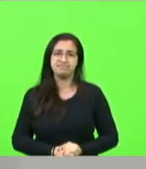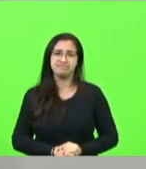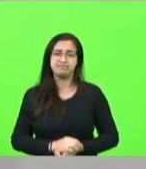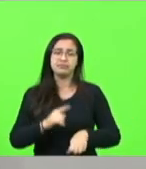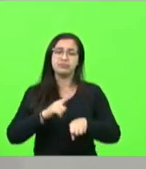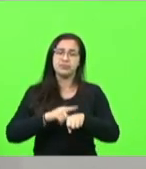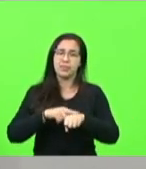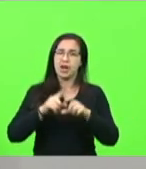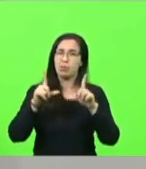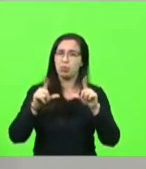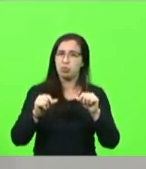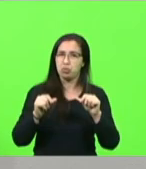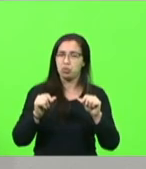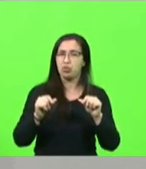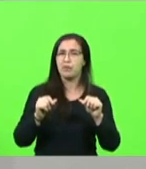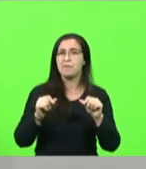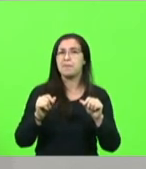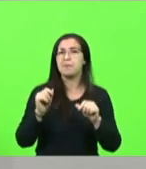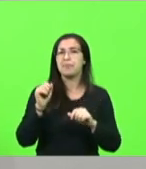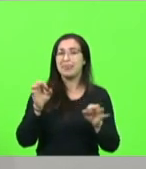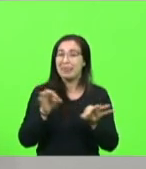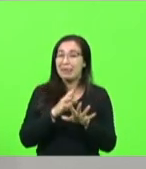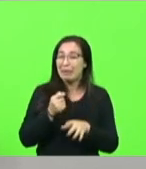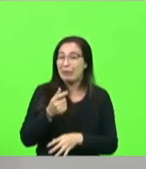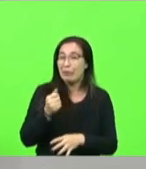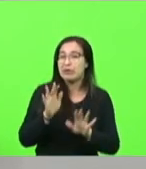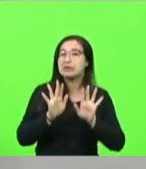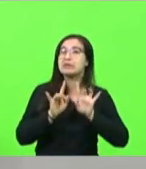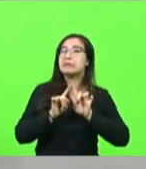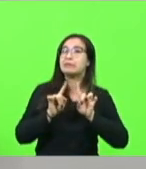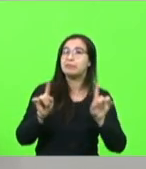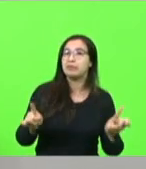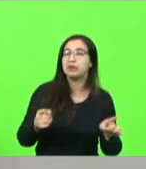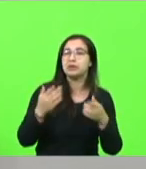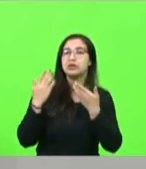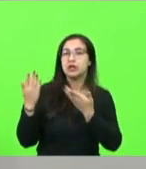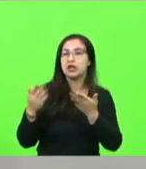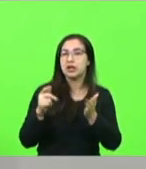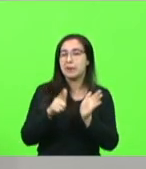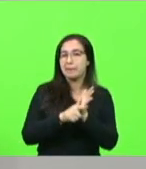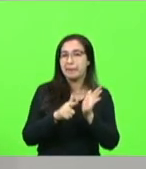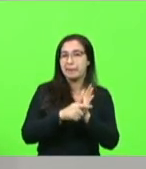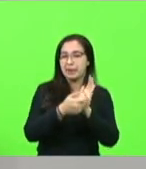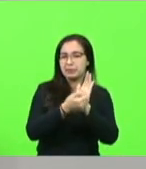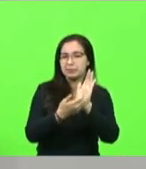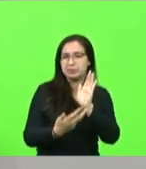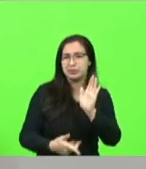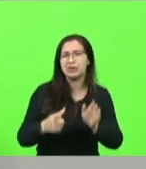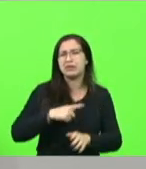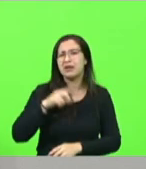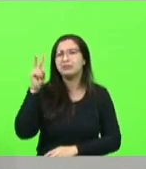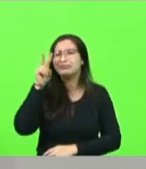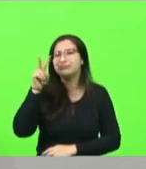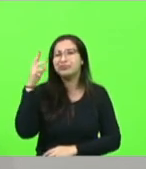que o presidente já nos deu, mas o relatório que nós passamos para os senhores tem belas histórias.